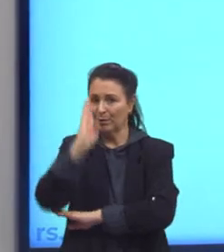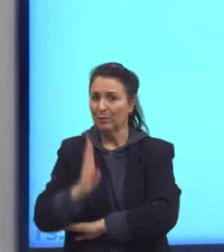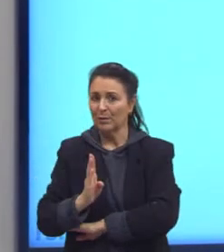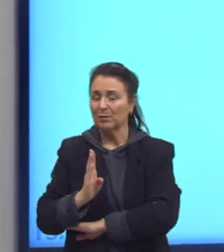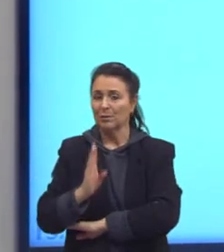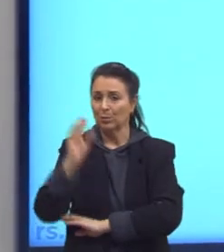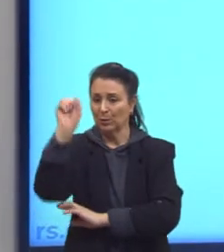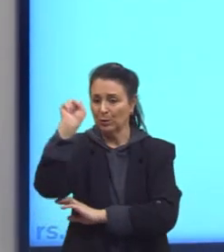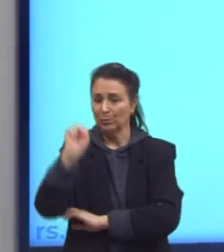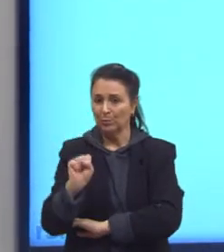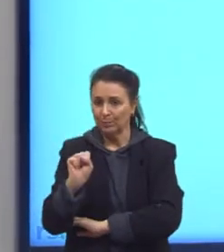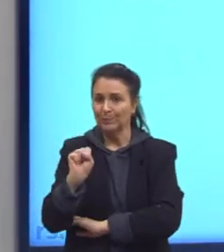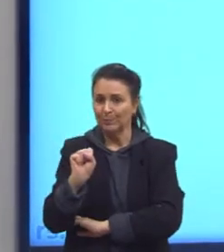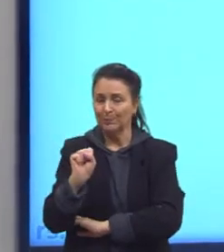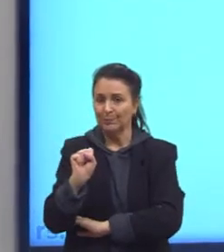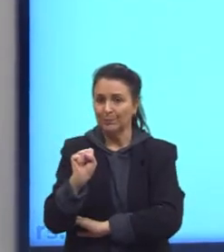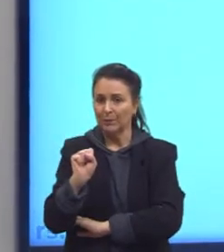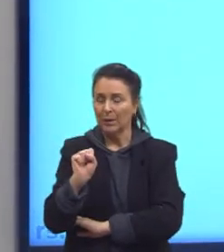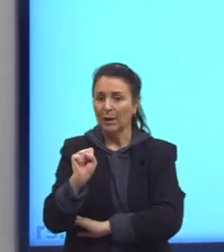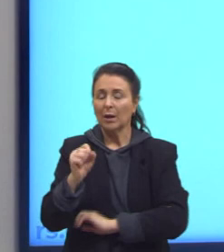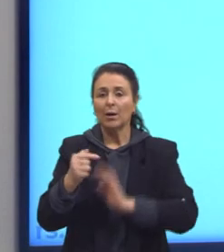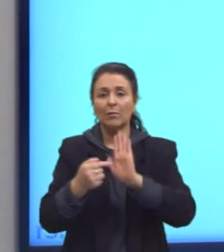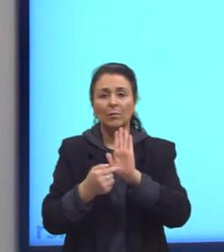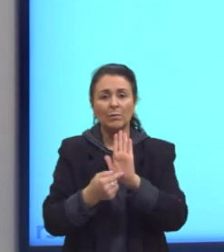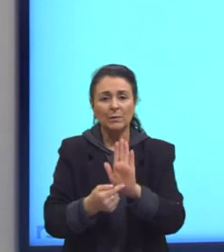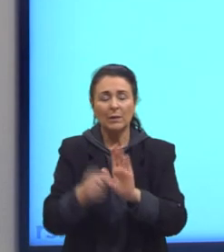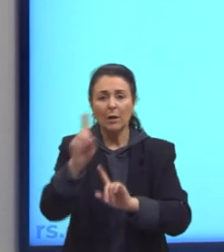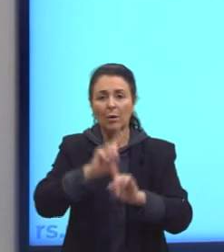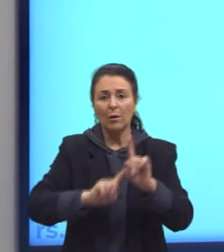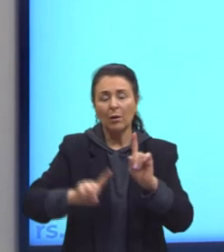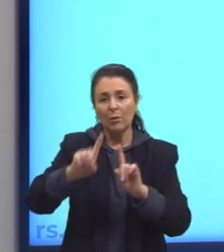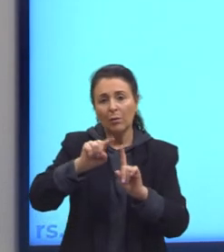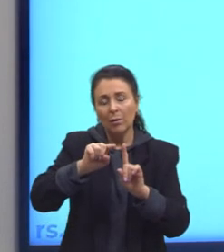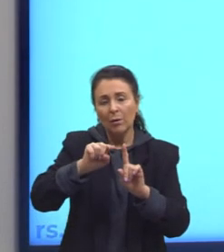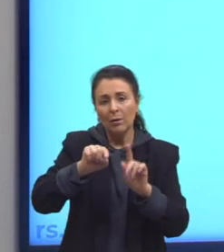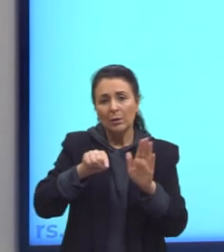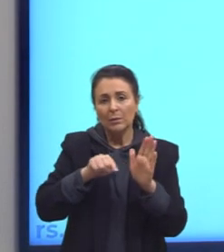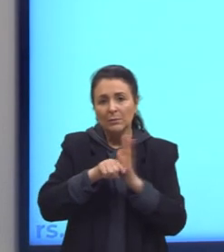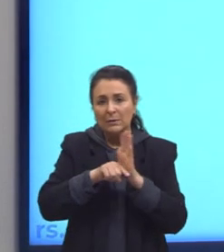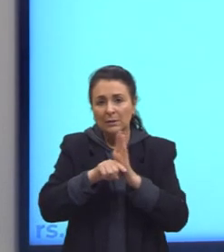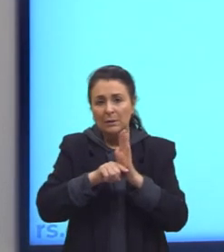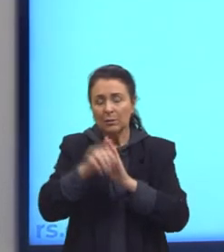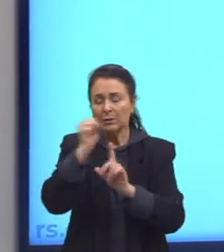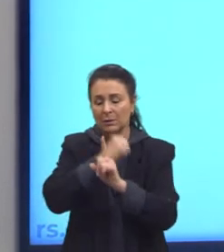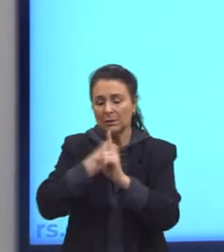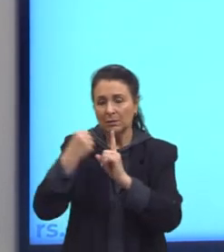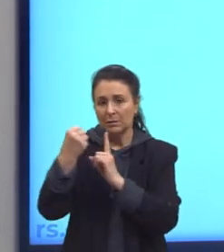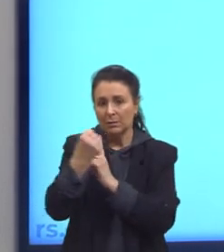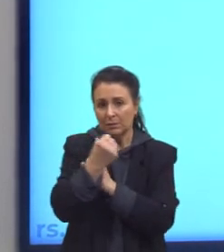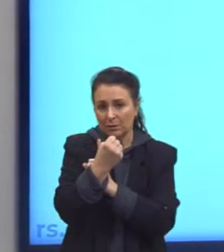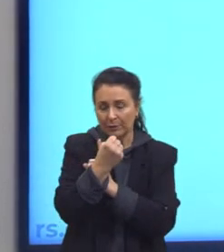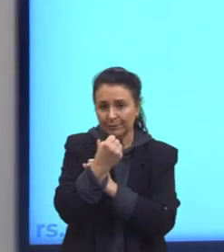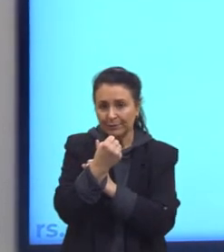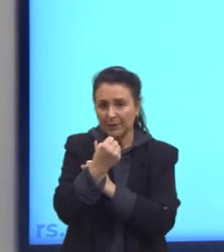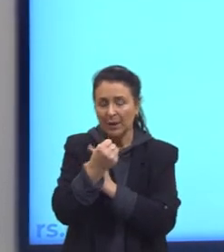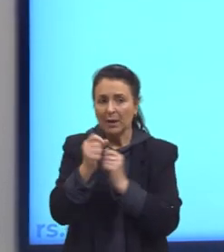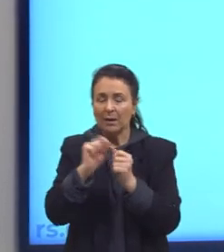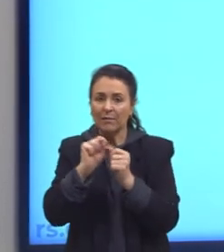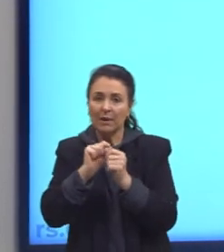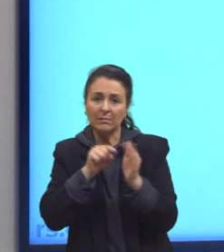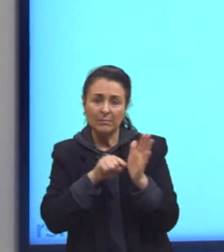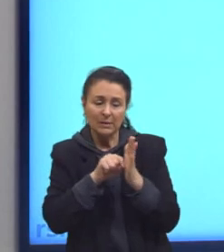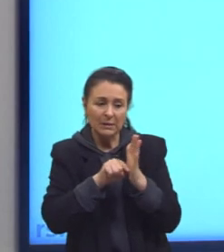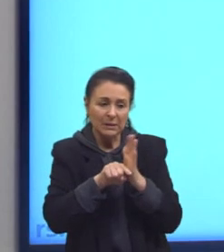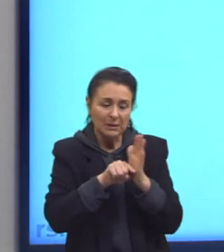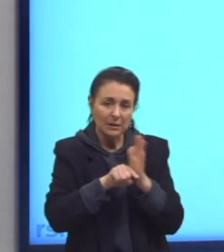sociólogos que fazem alguns estudos a respeito da